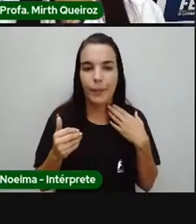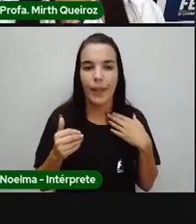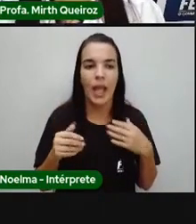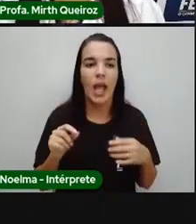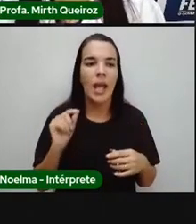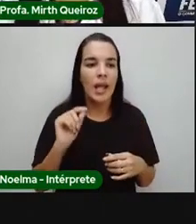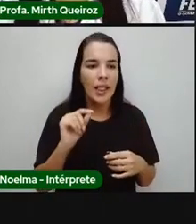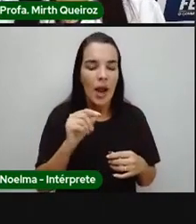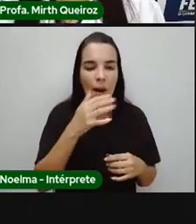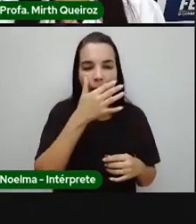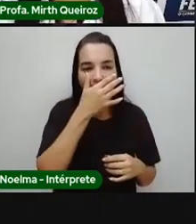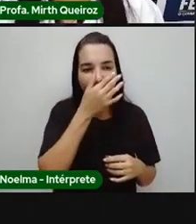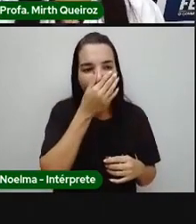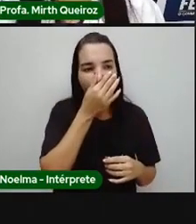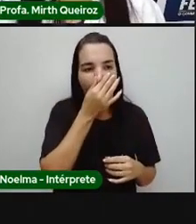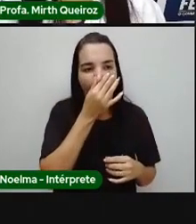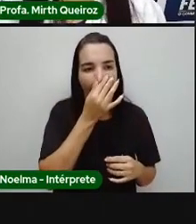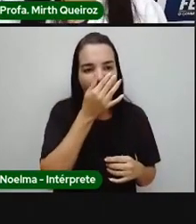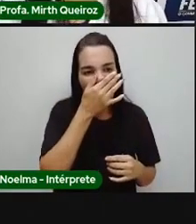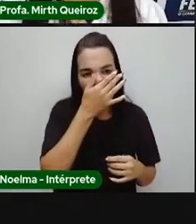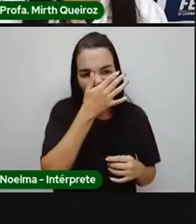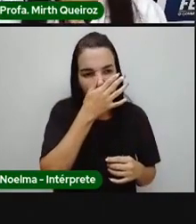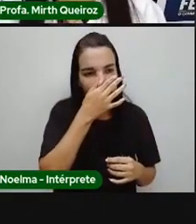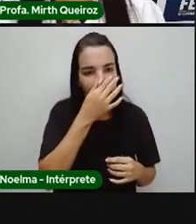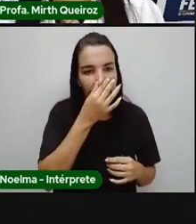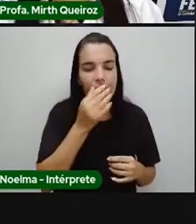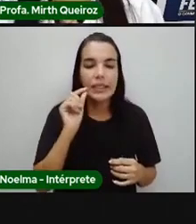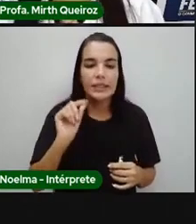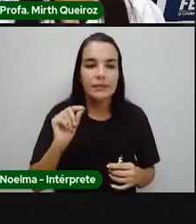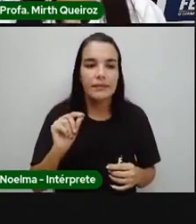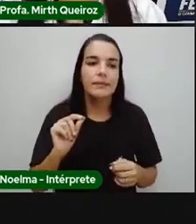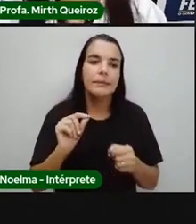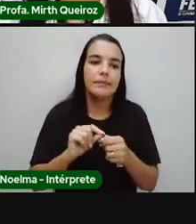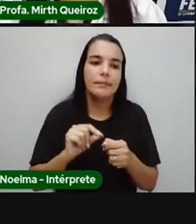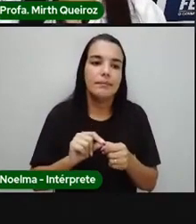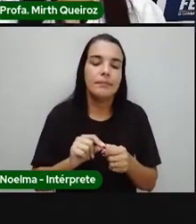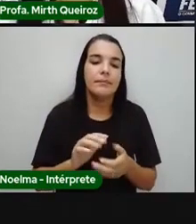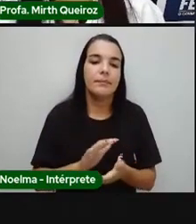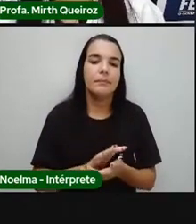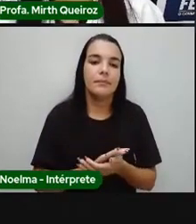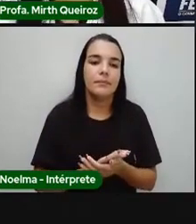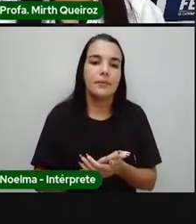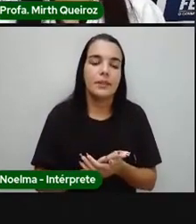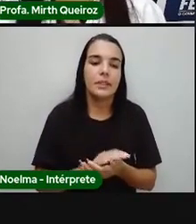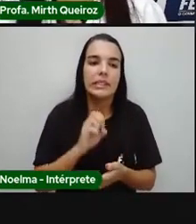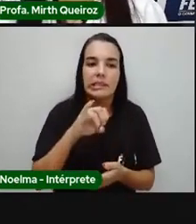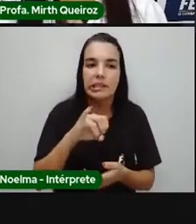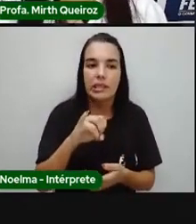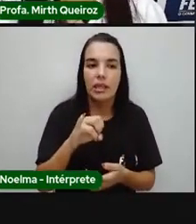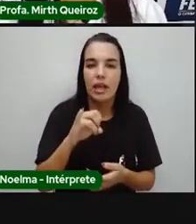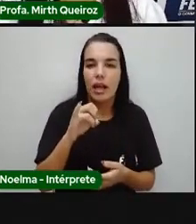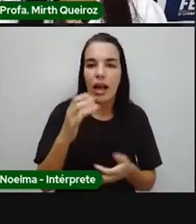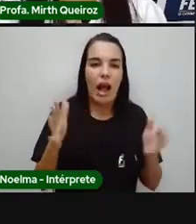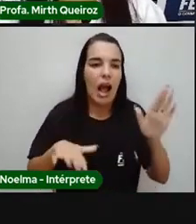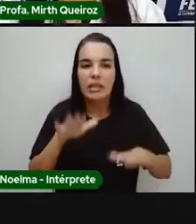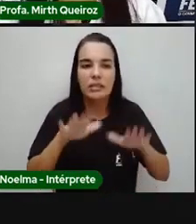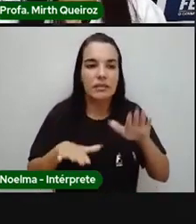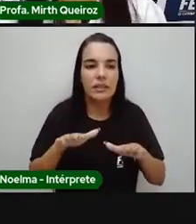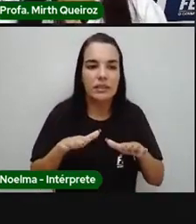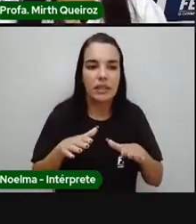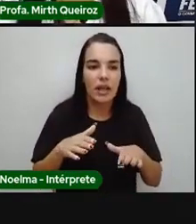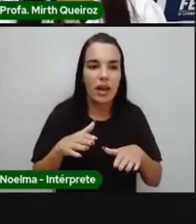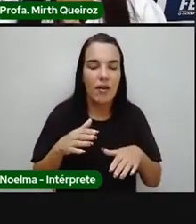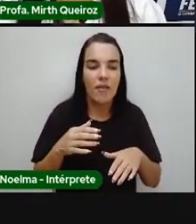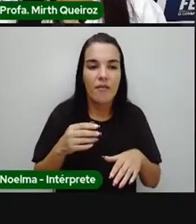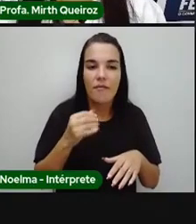descrever a história para a sua mãe, para o seu pai, para seu professor, para o seu irmão, seja quem for,